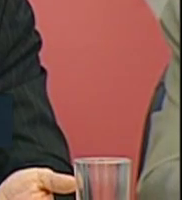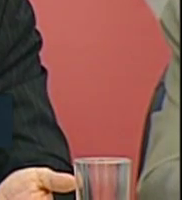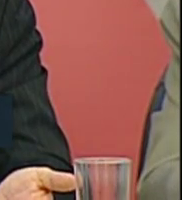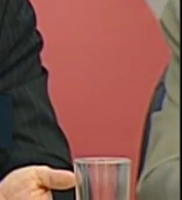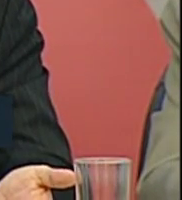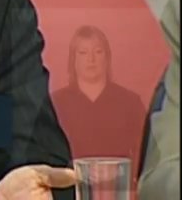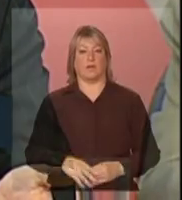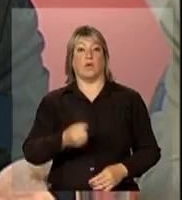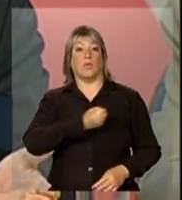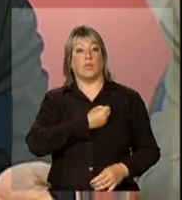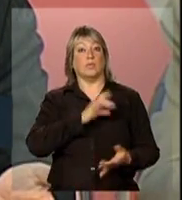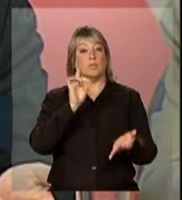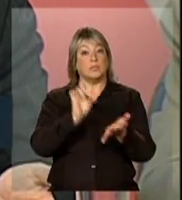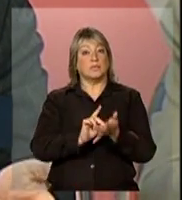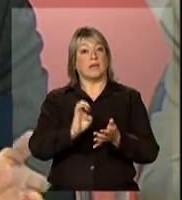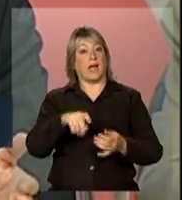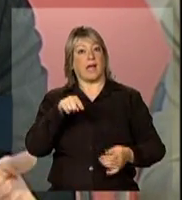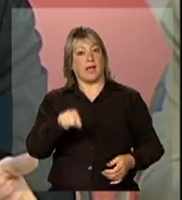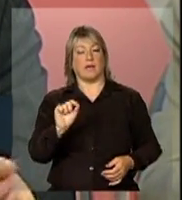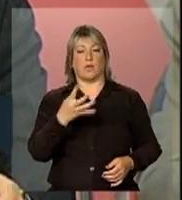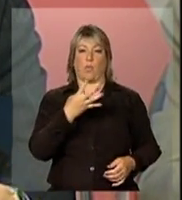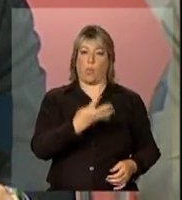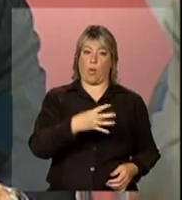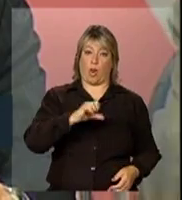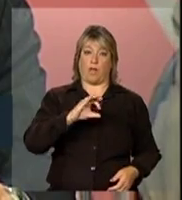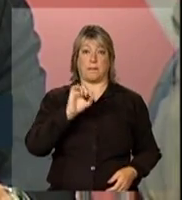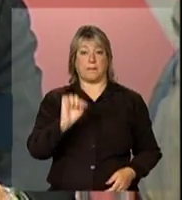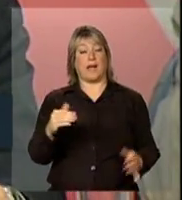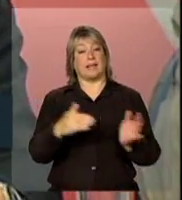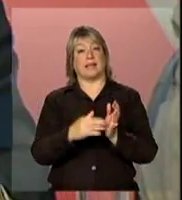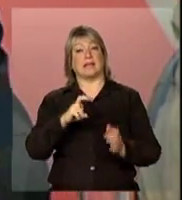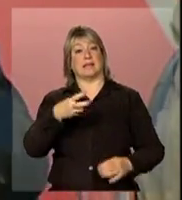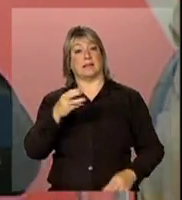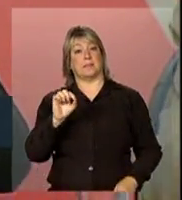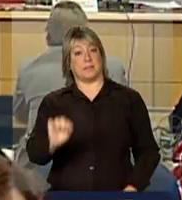O número real é estimativo, de 490 a 530 mil.